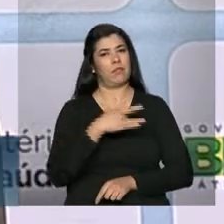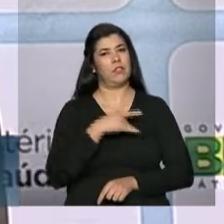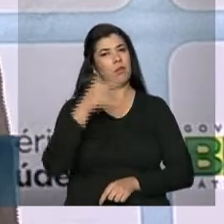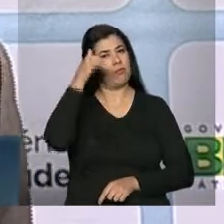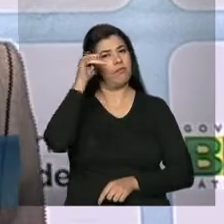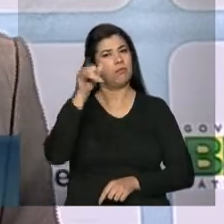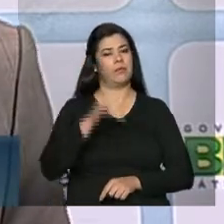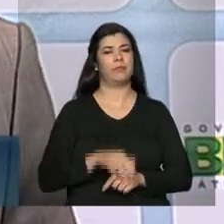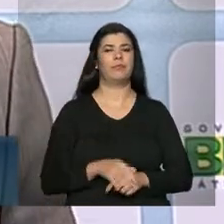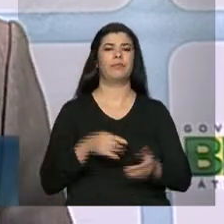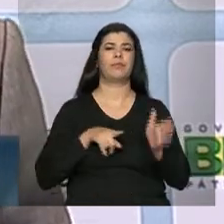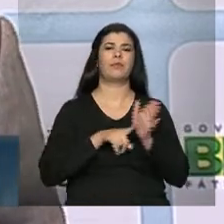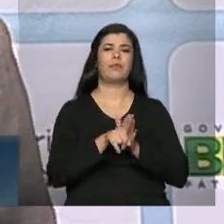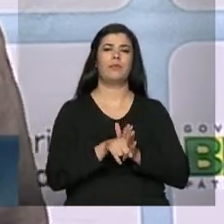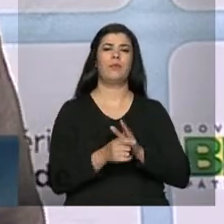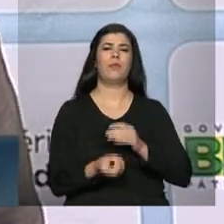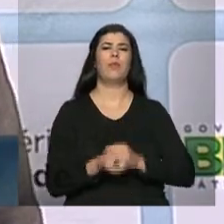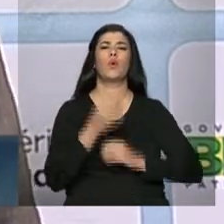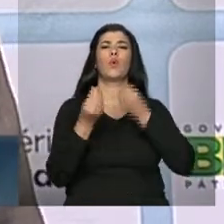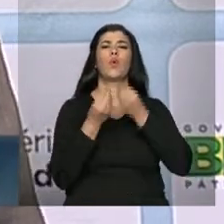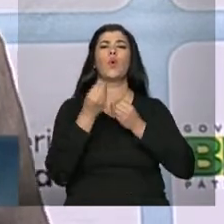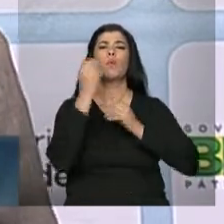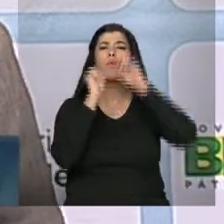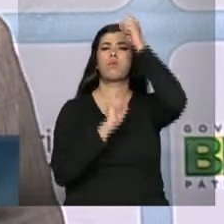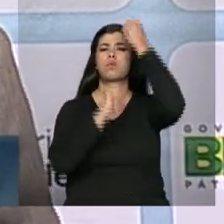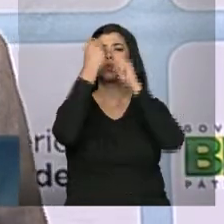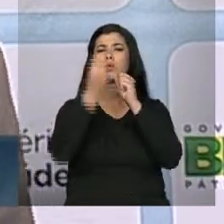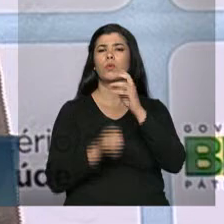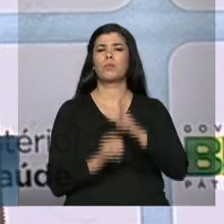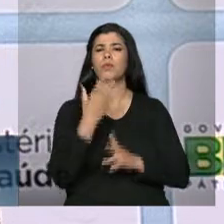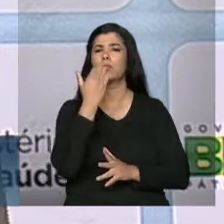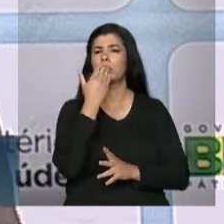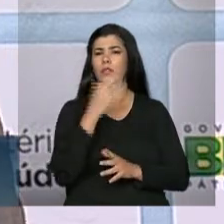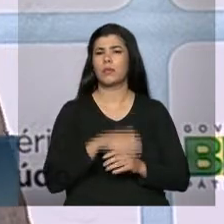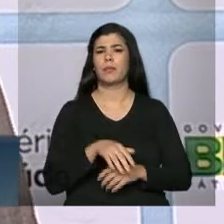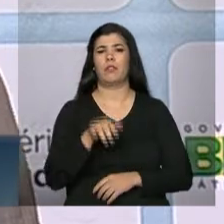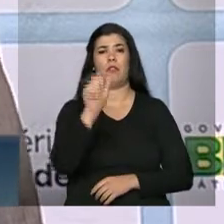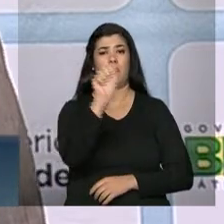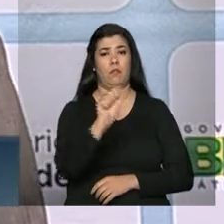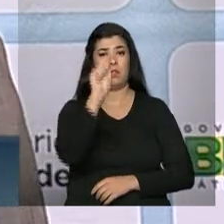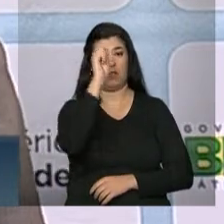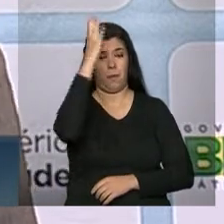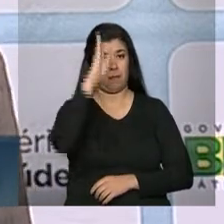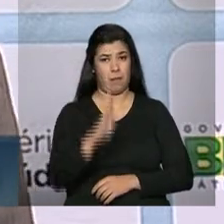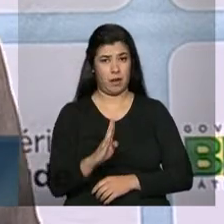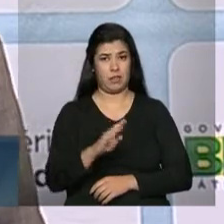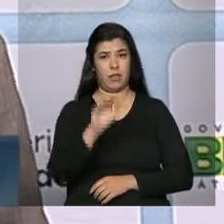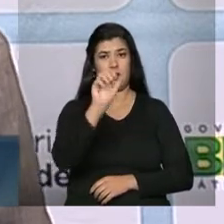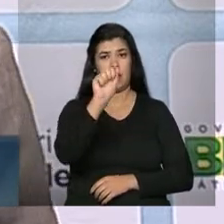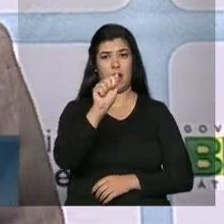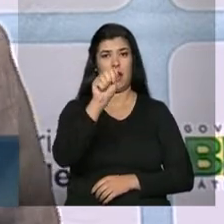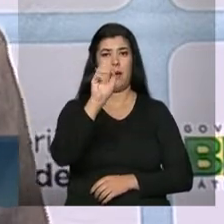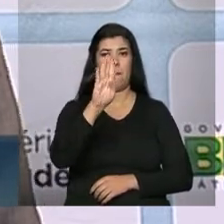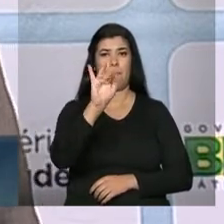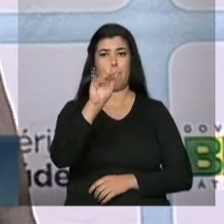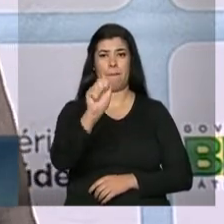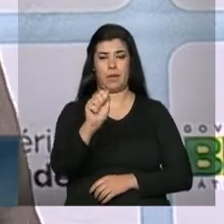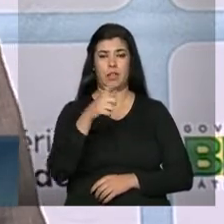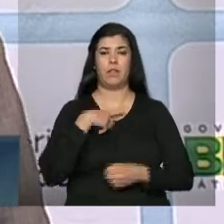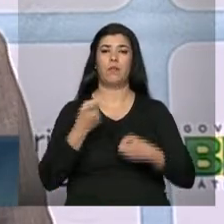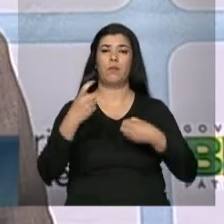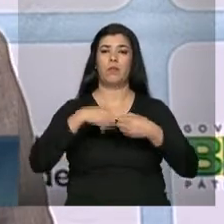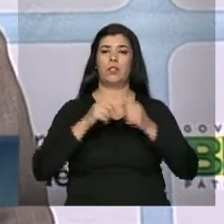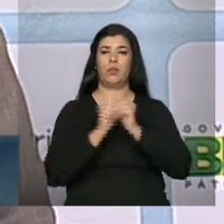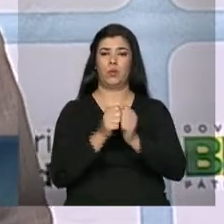parceria com a indústria e a indústria respondeu de forma positiva. Isso. A Associação Brasileira da Indústria de Alimentos, a BIA, fez um pacto com o